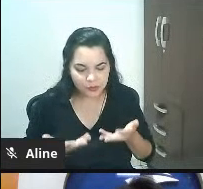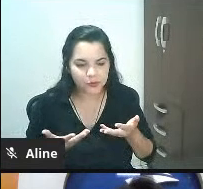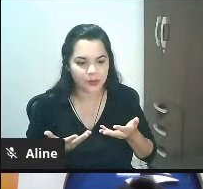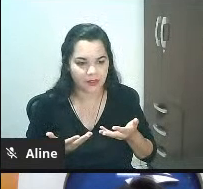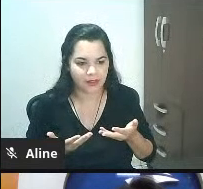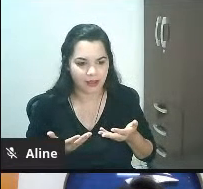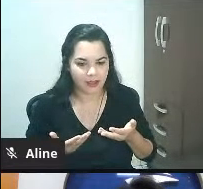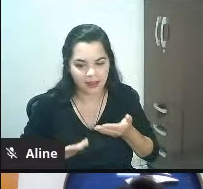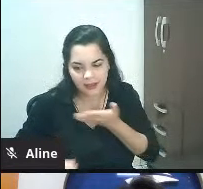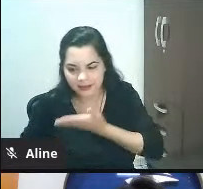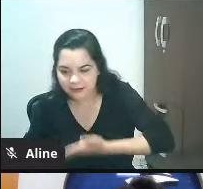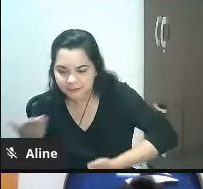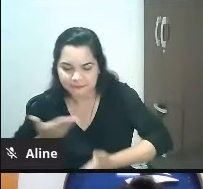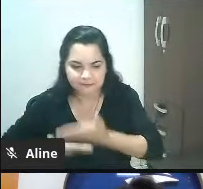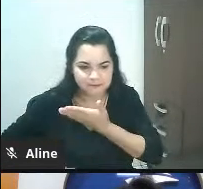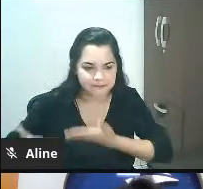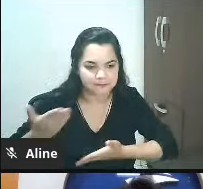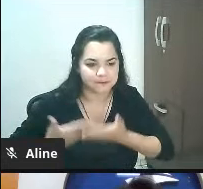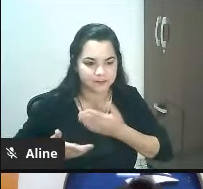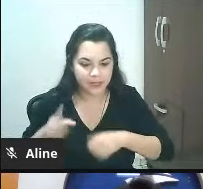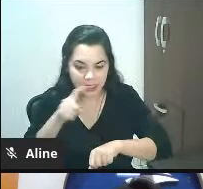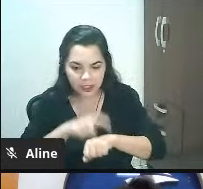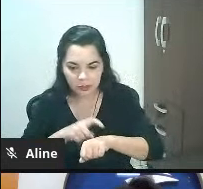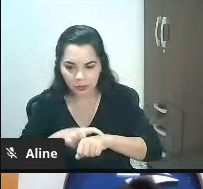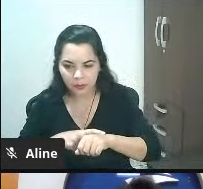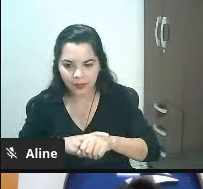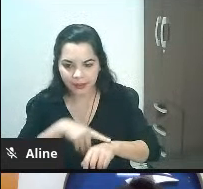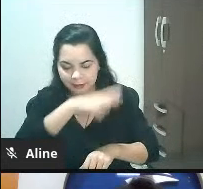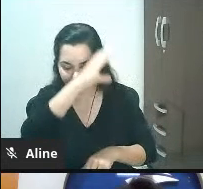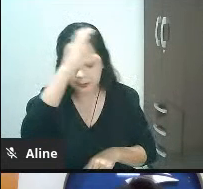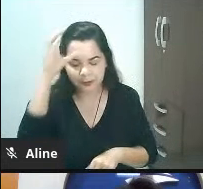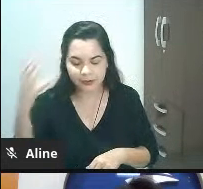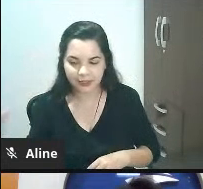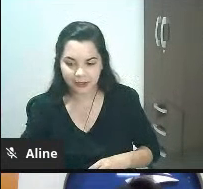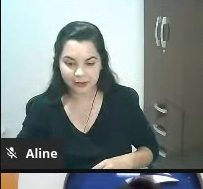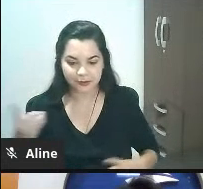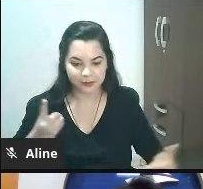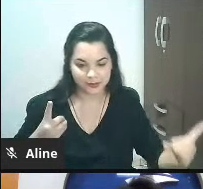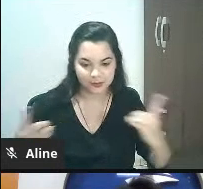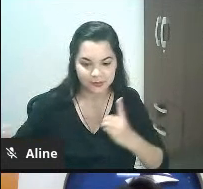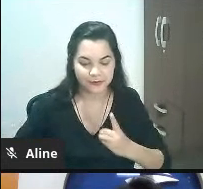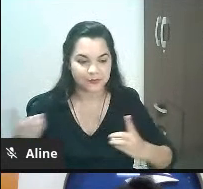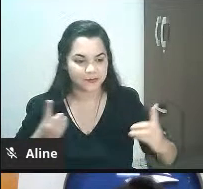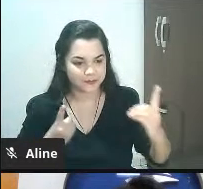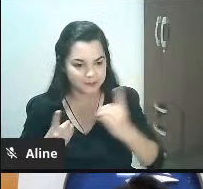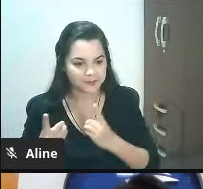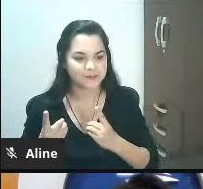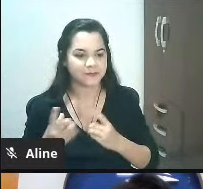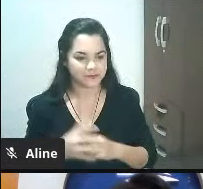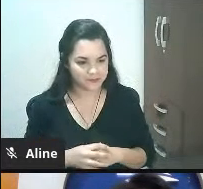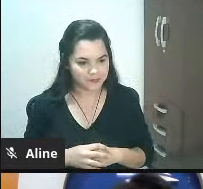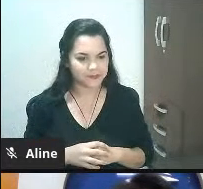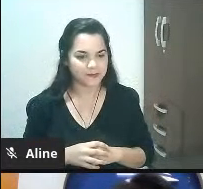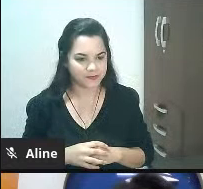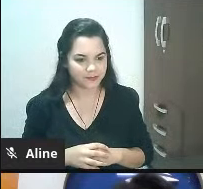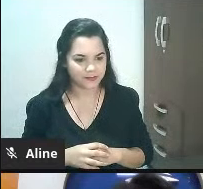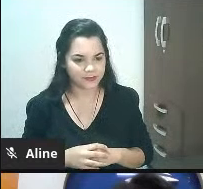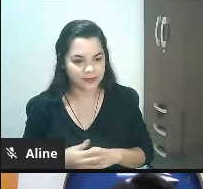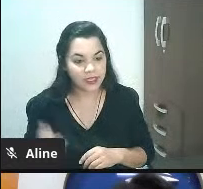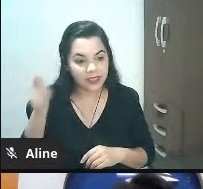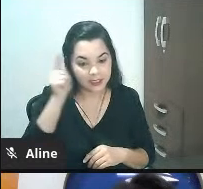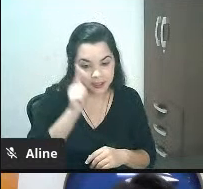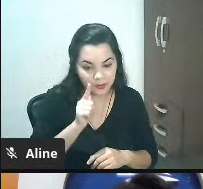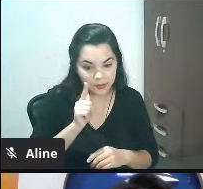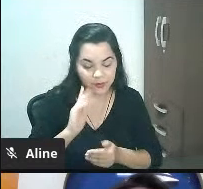a cada vez que você volta para comprar eu faço isso se você vier dez vezes na minha loja durante o ano eu posso literalmente crescer meu ticket